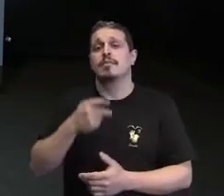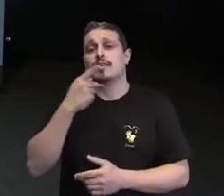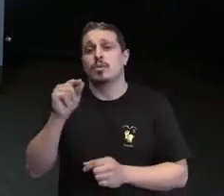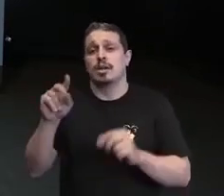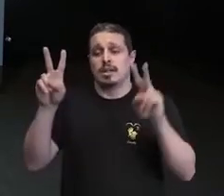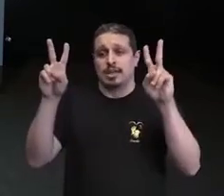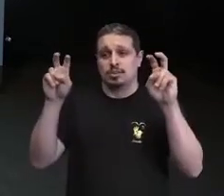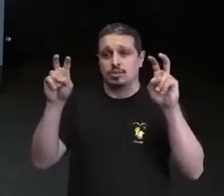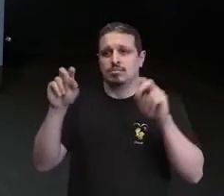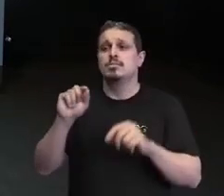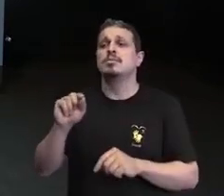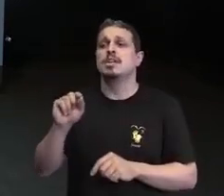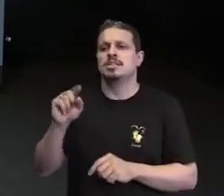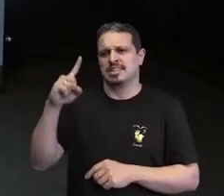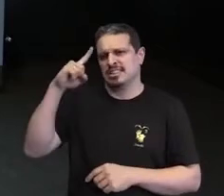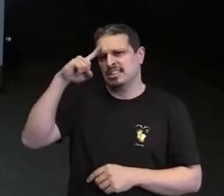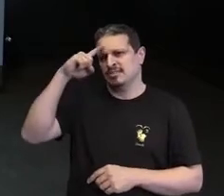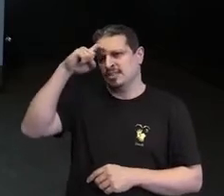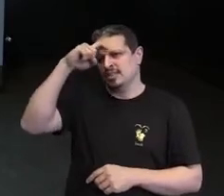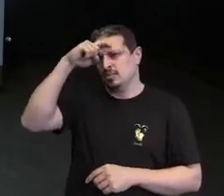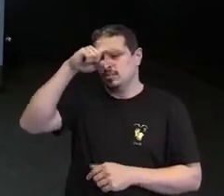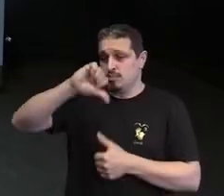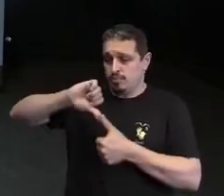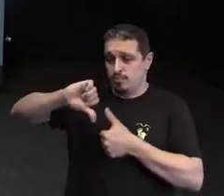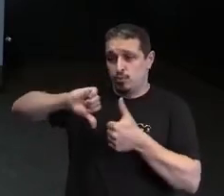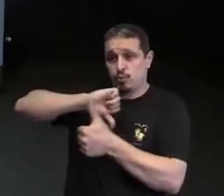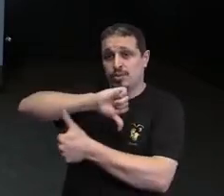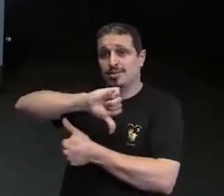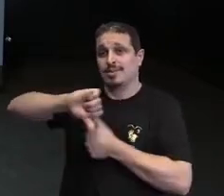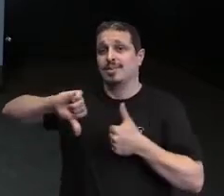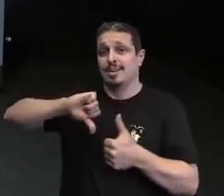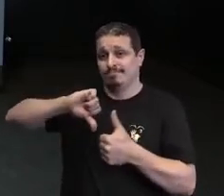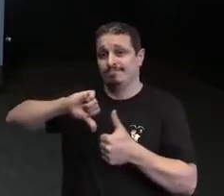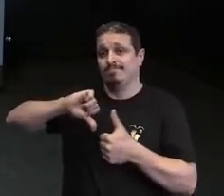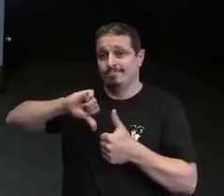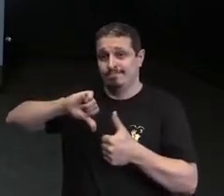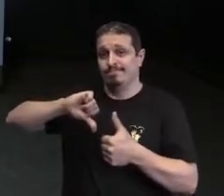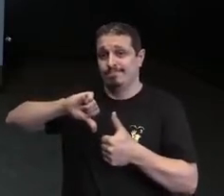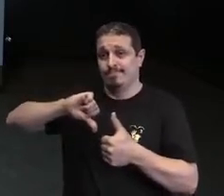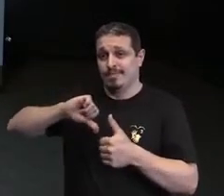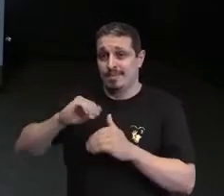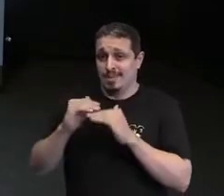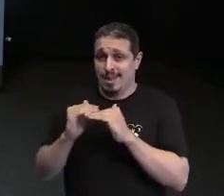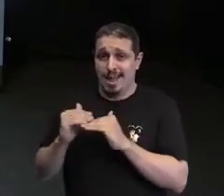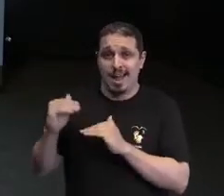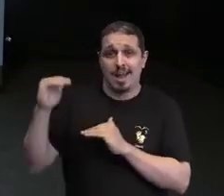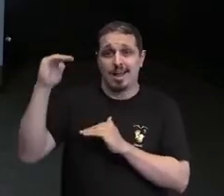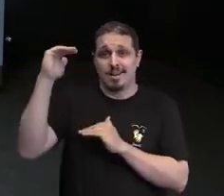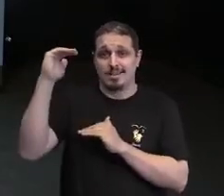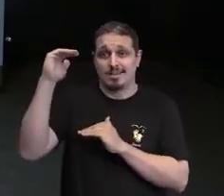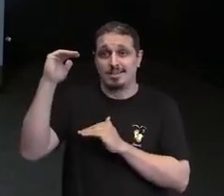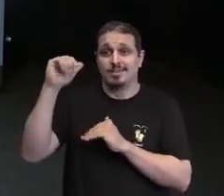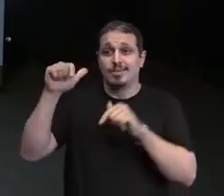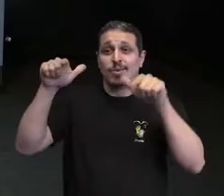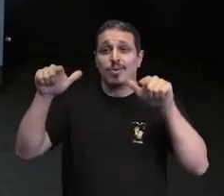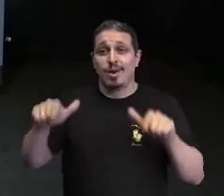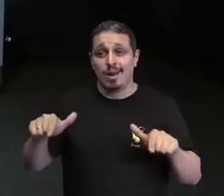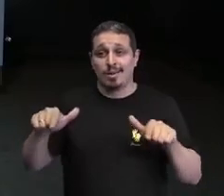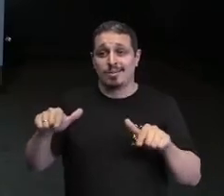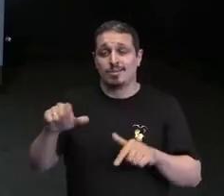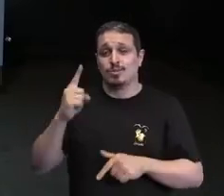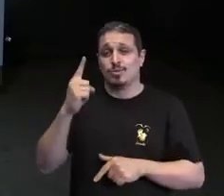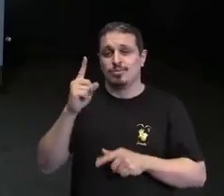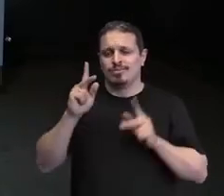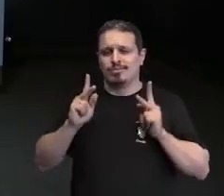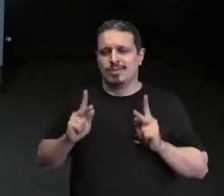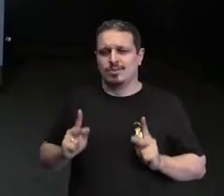modificar esse sujeito e transformar esse adulto que entrou e que ingressou naquele ambiente numa pessoa que seja